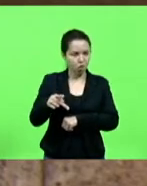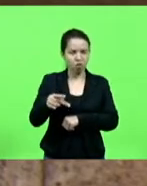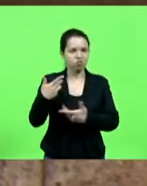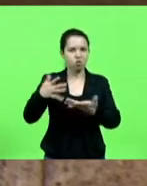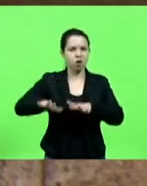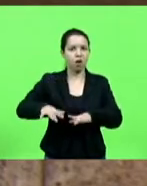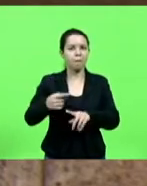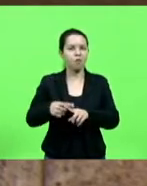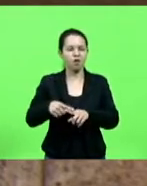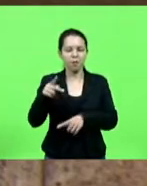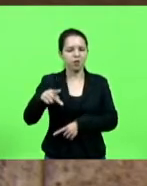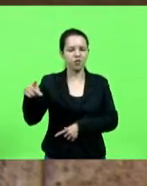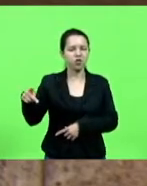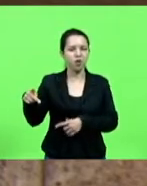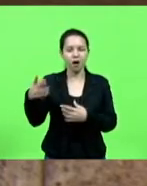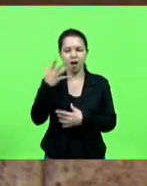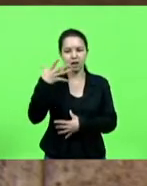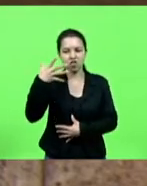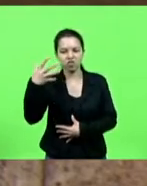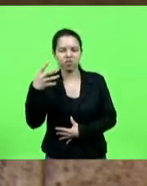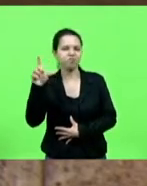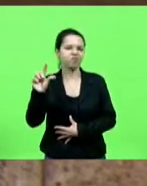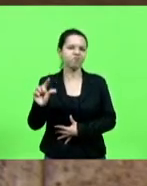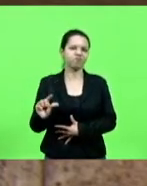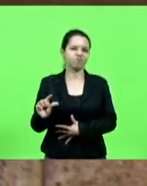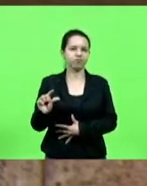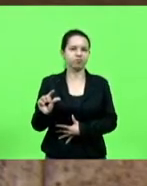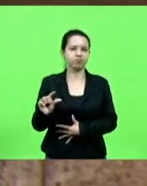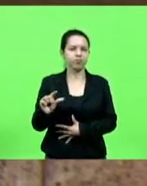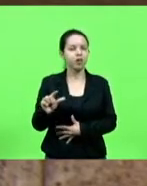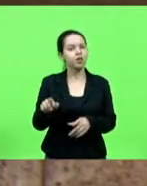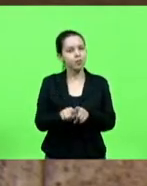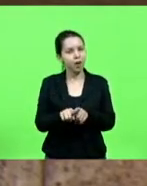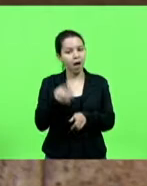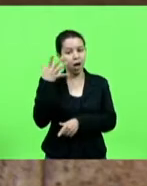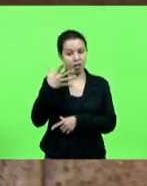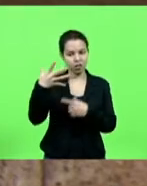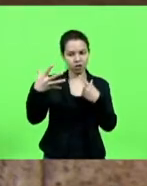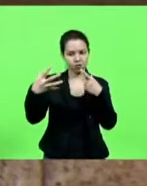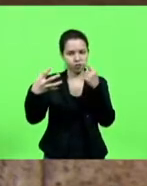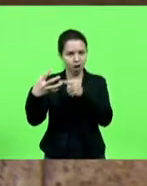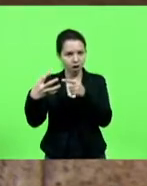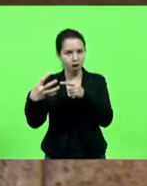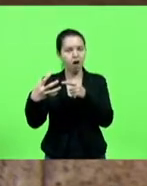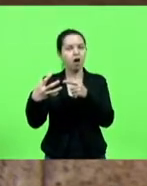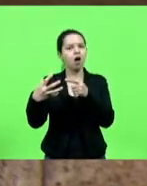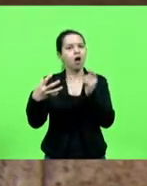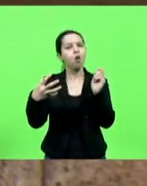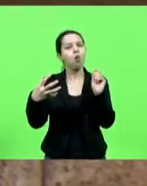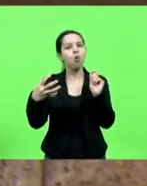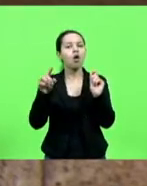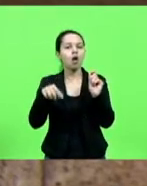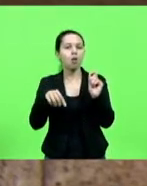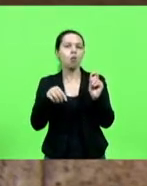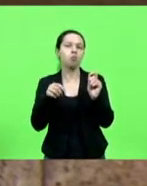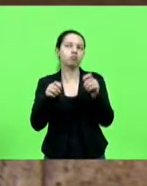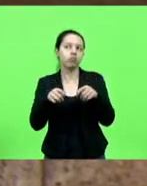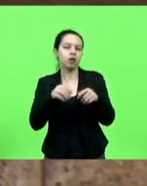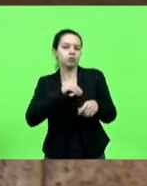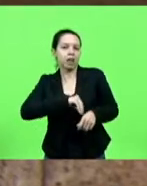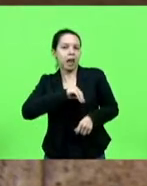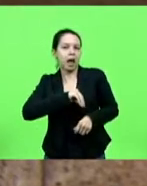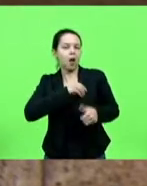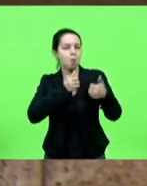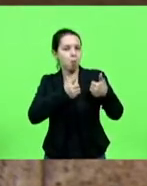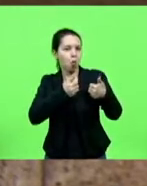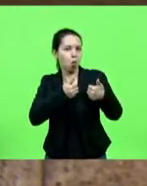E essa atratividade, além, logicamente, de você ter a possibilidade de alcançar um salário que supra as suas necessidades,